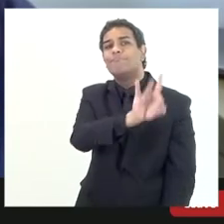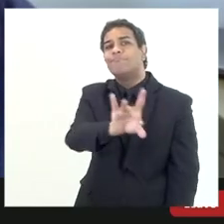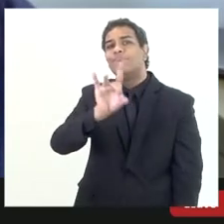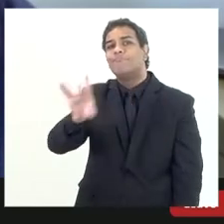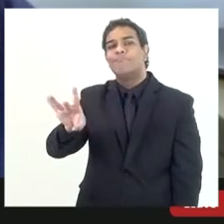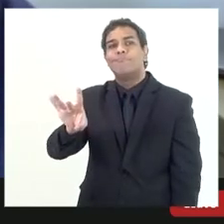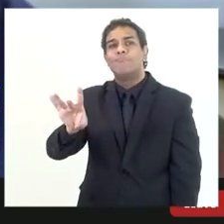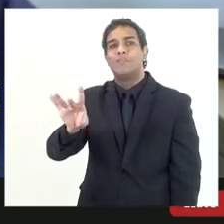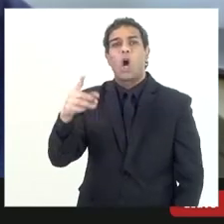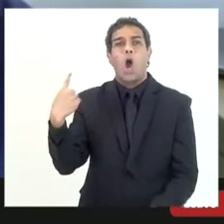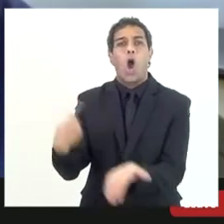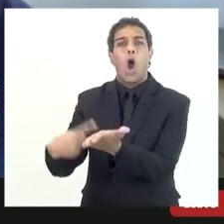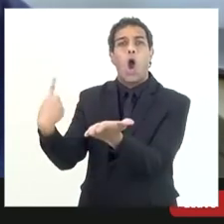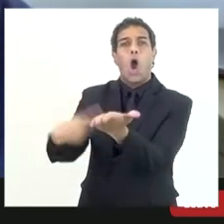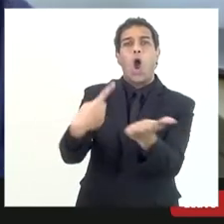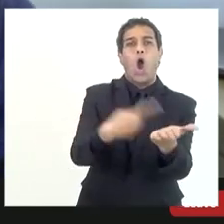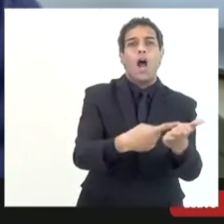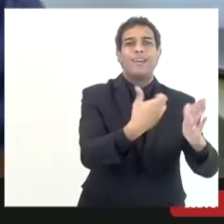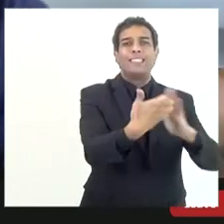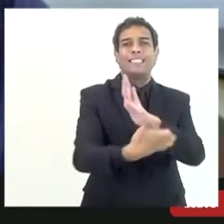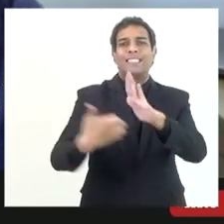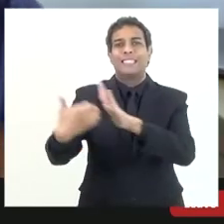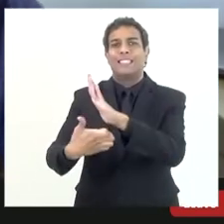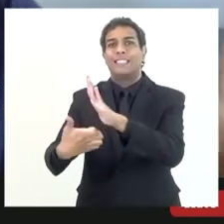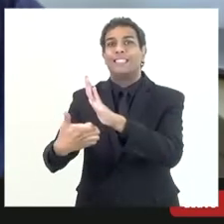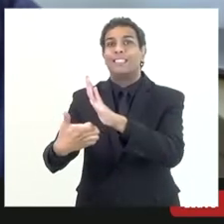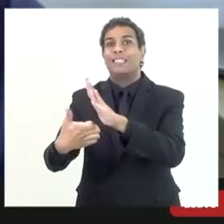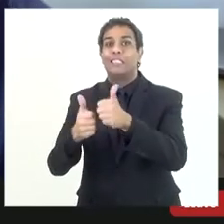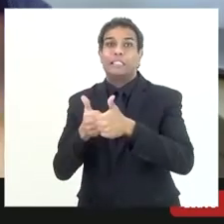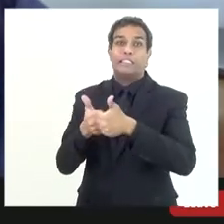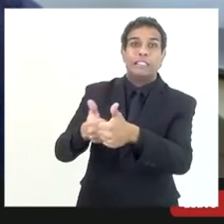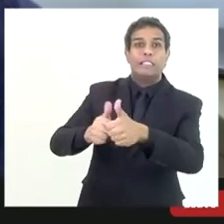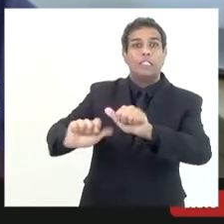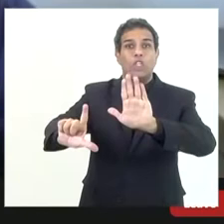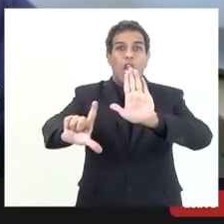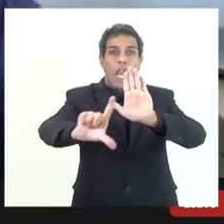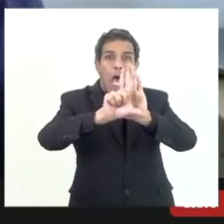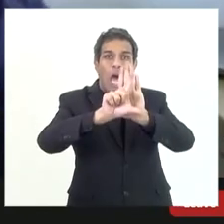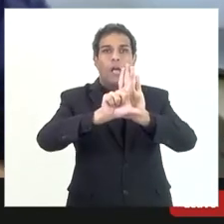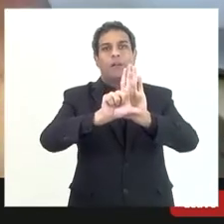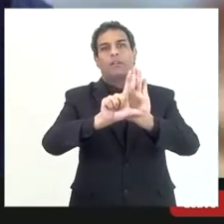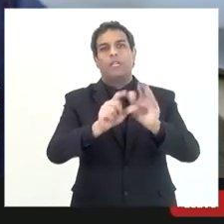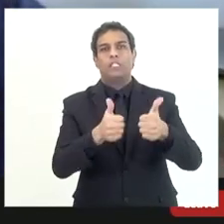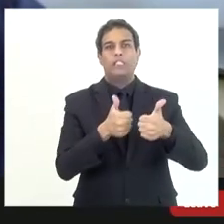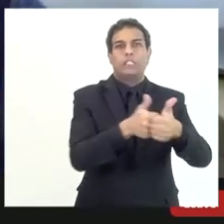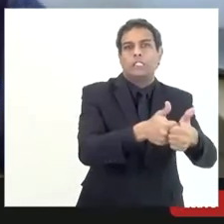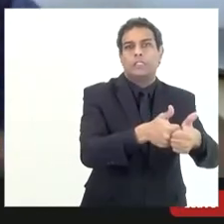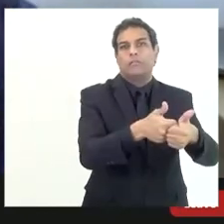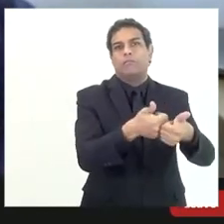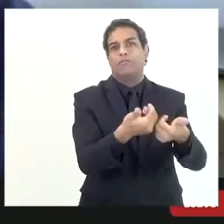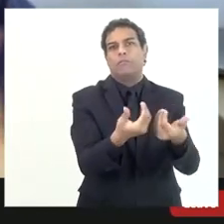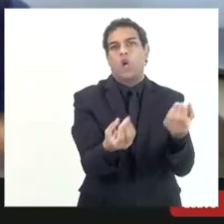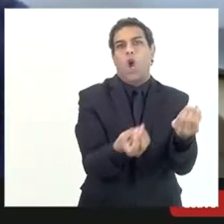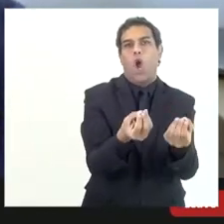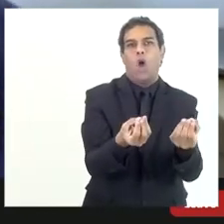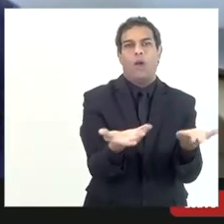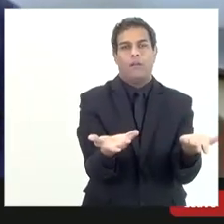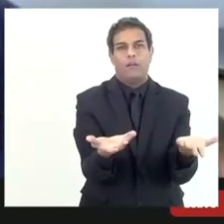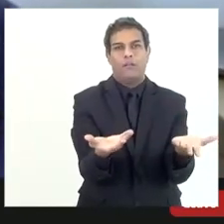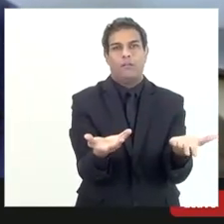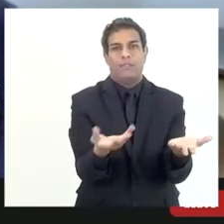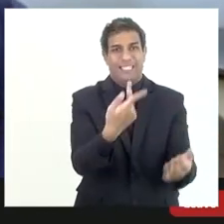um acordo dentro da legalidade do refis ou da legislação pertinente e